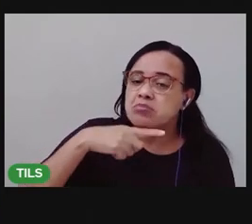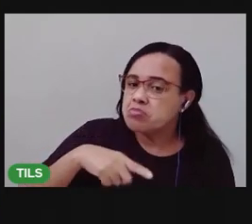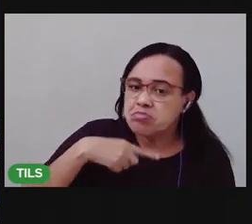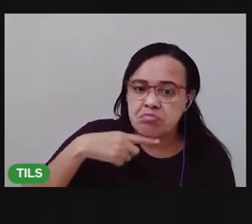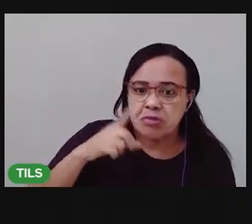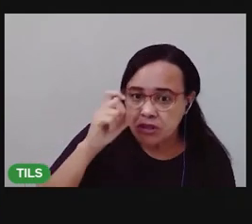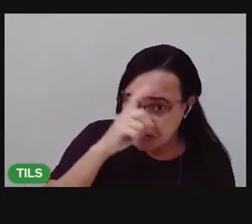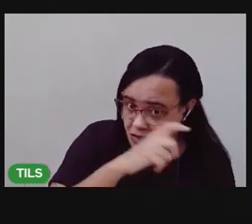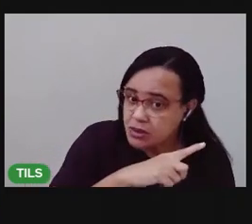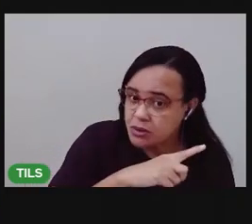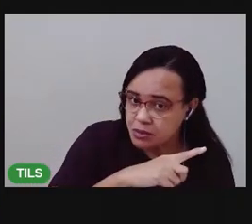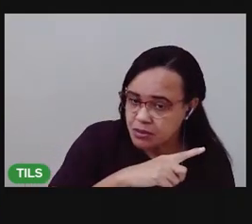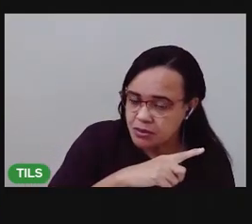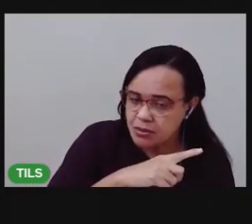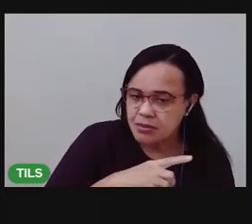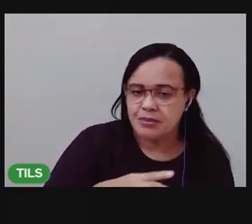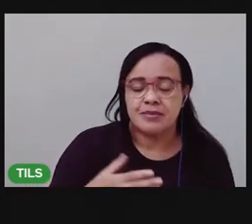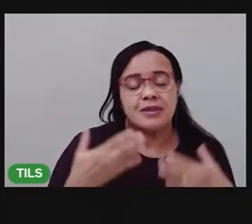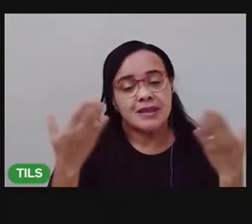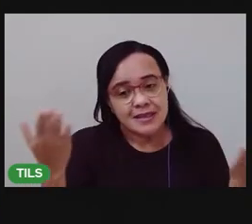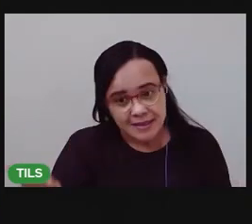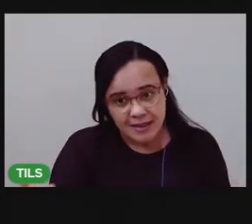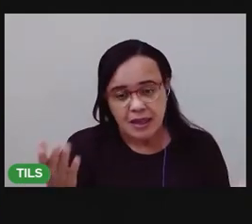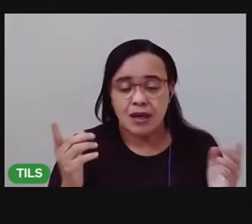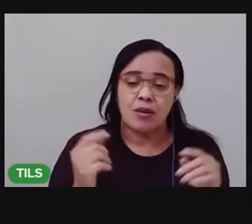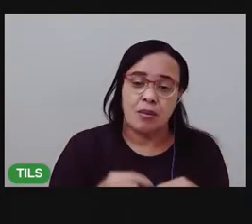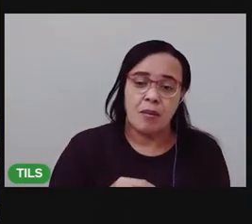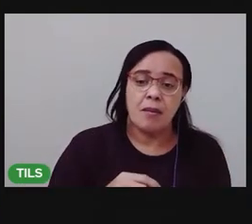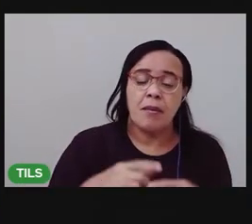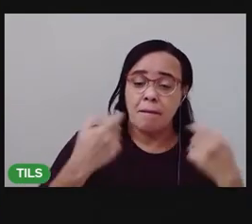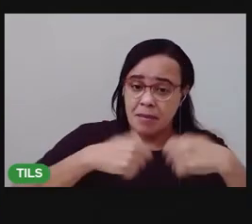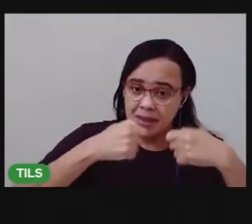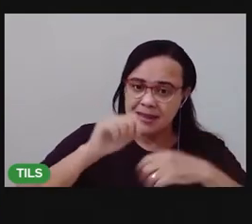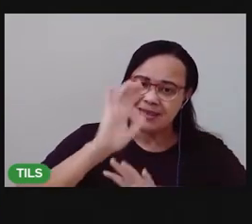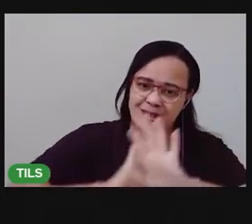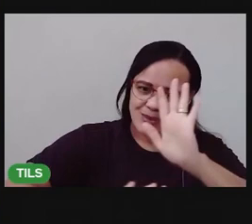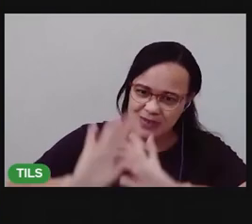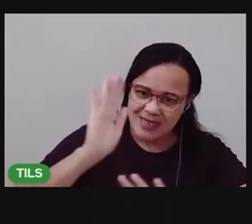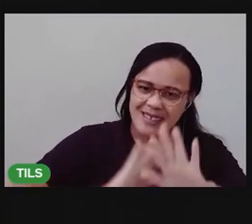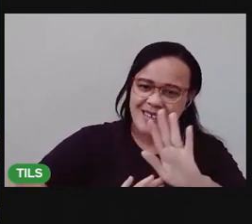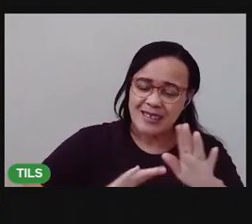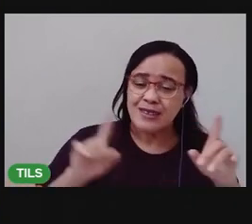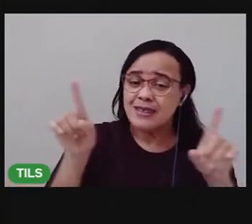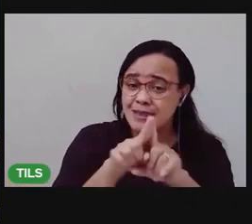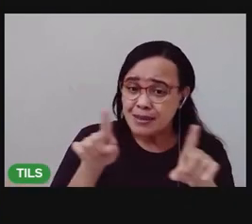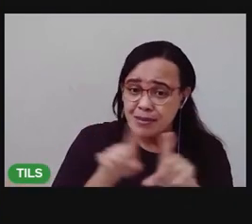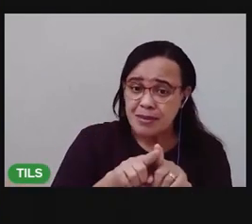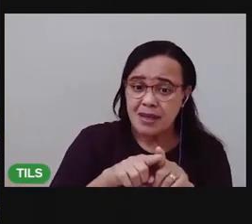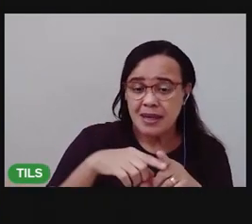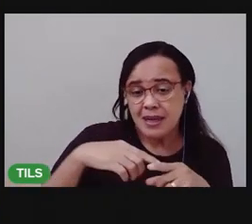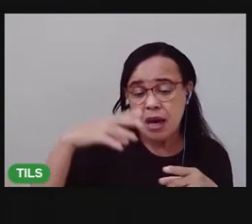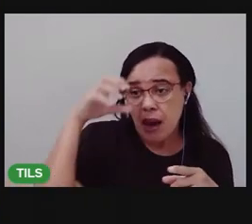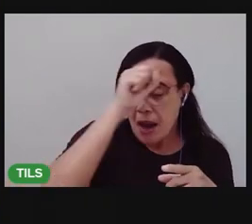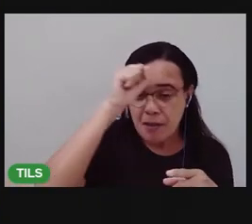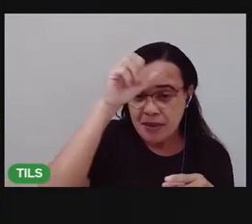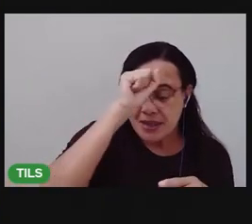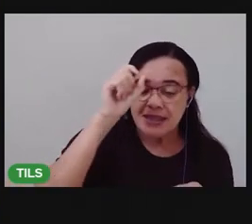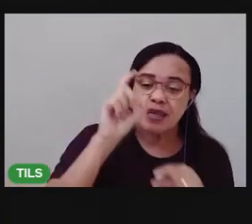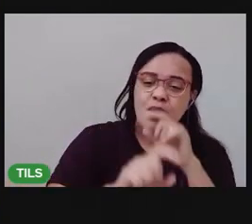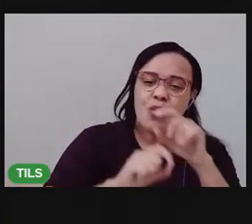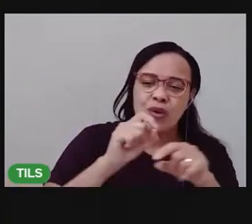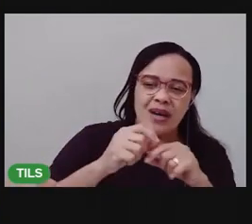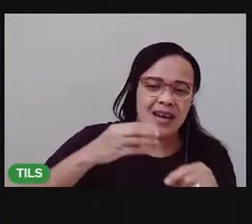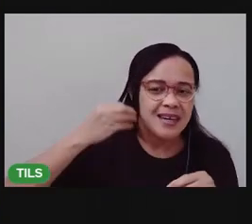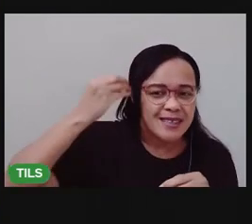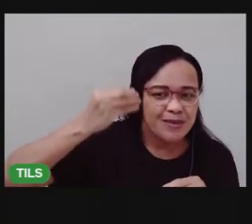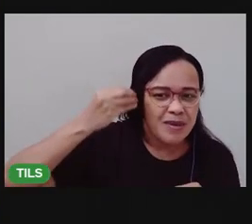produzir um antimofo poderoso aqui com esse experimento de hoje eu espero que você tenha gostado